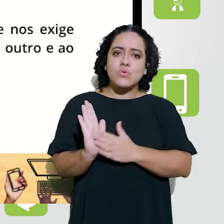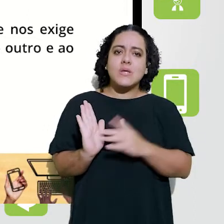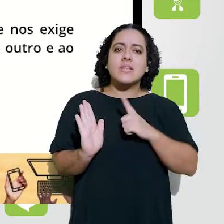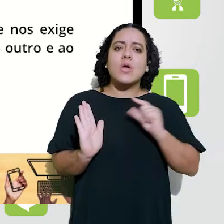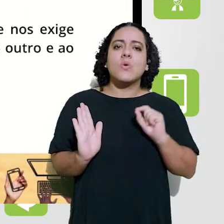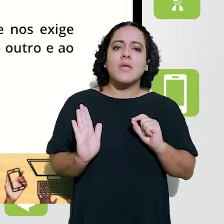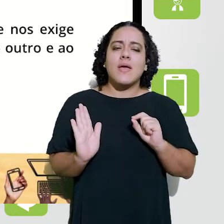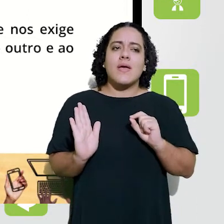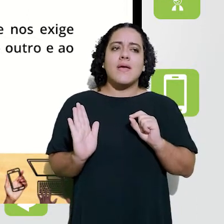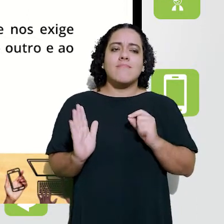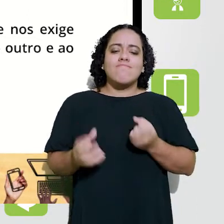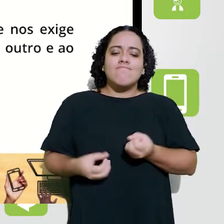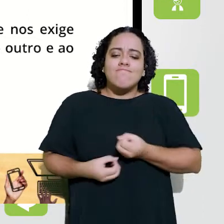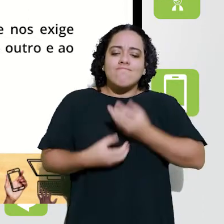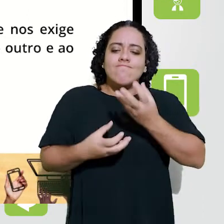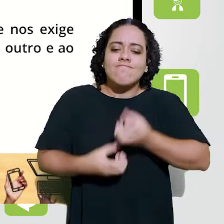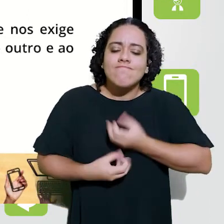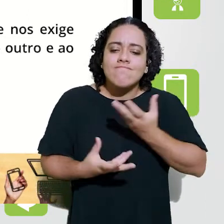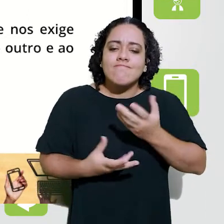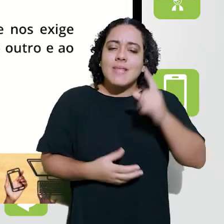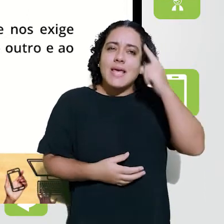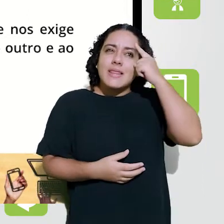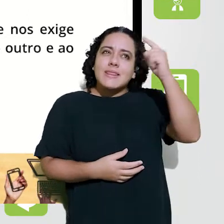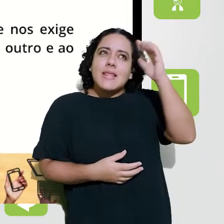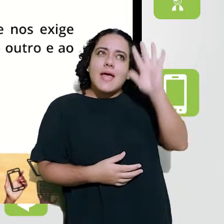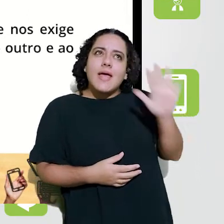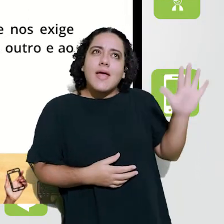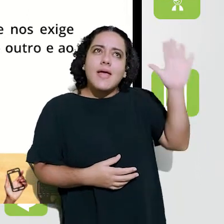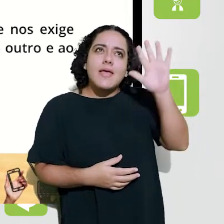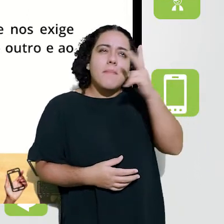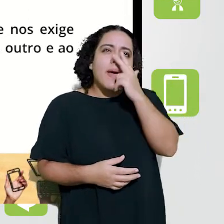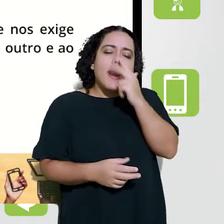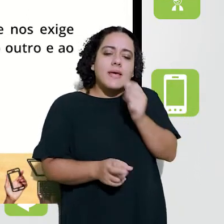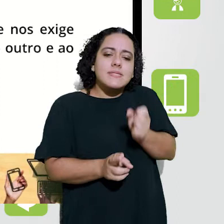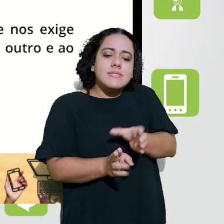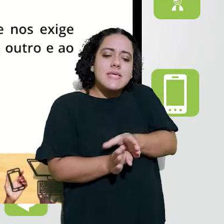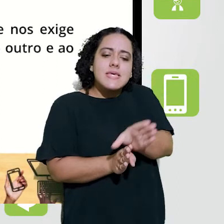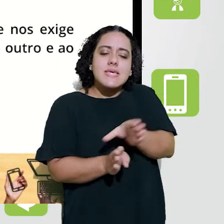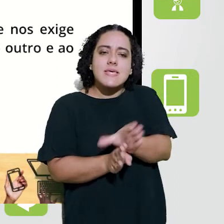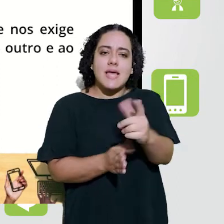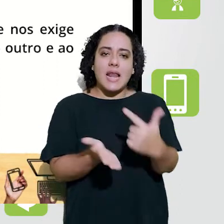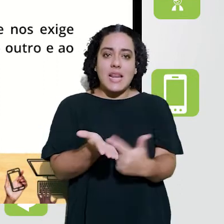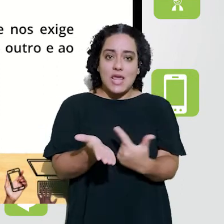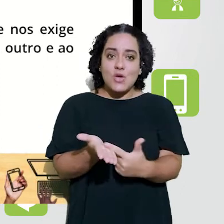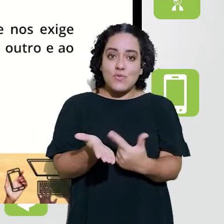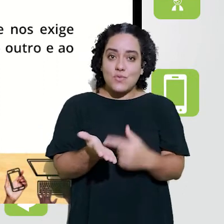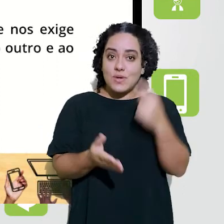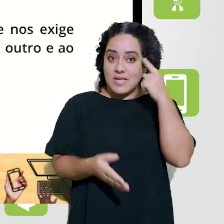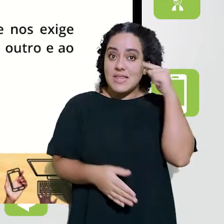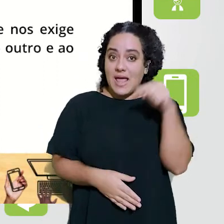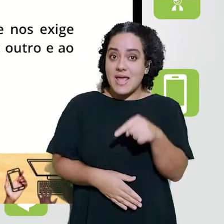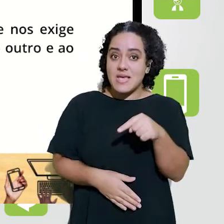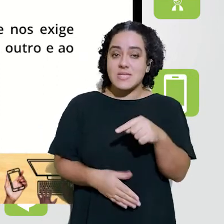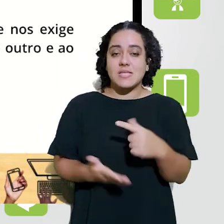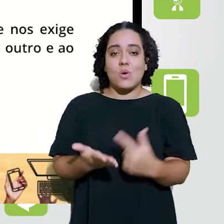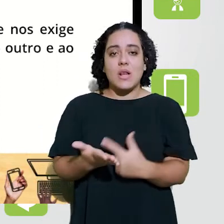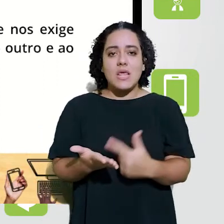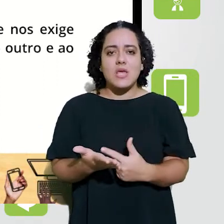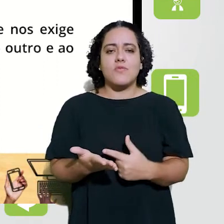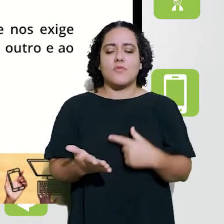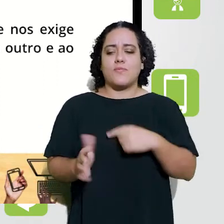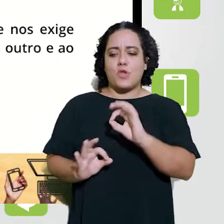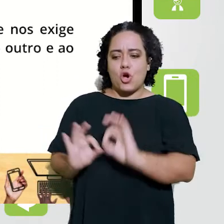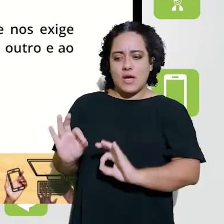Então, o primeiro texto, ele traz, né? Como uma fonte de inspiração a ideia, né? De um guia, um